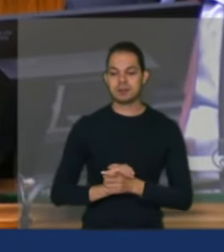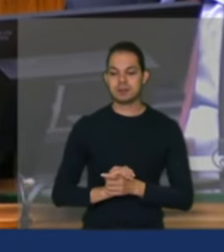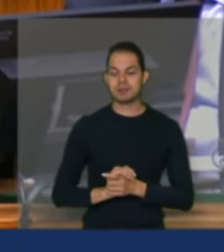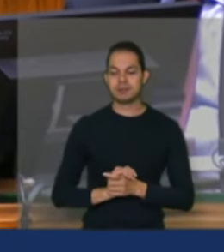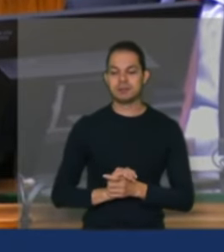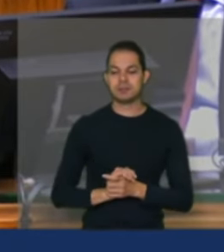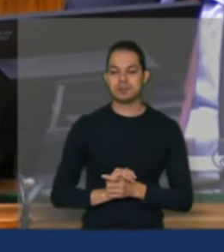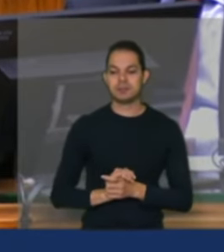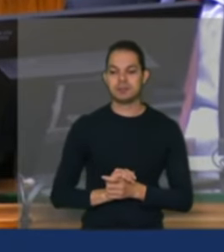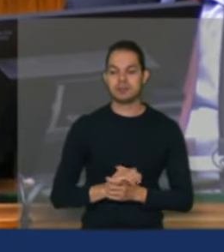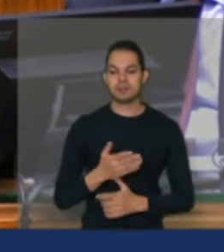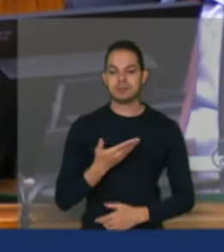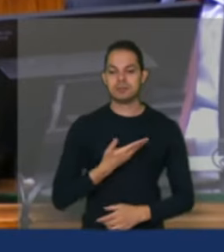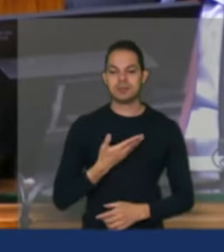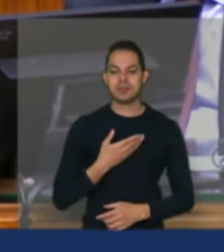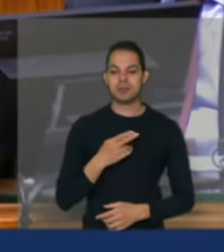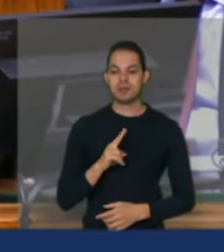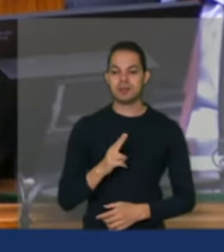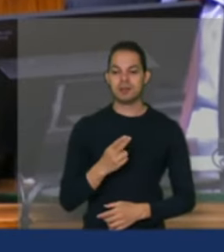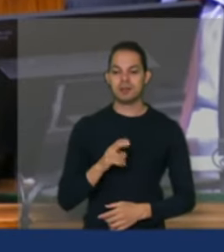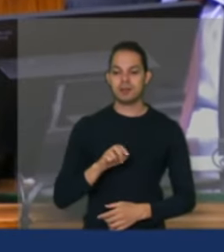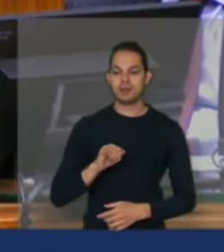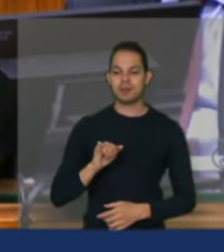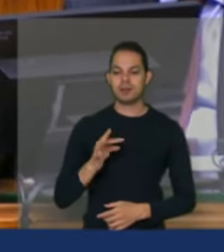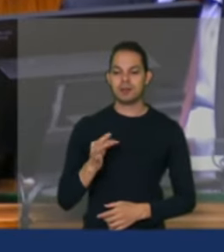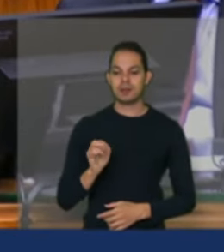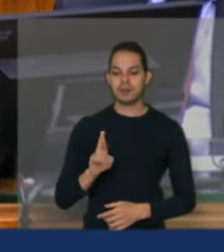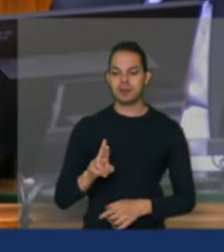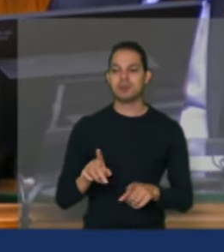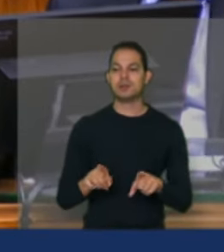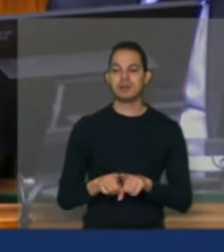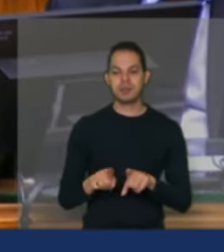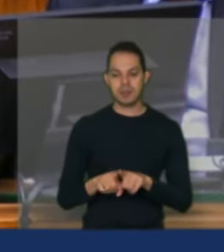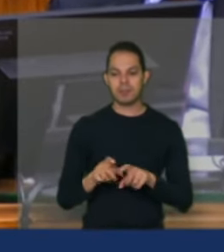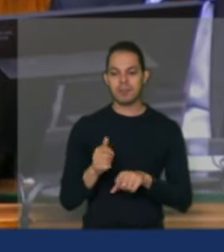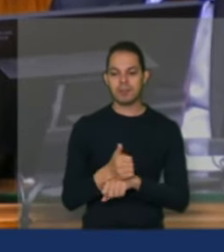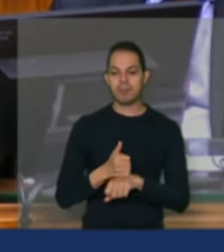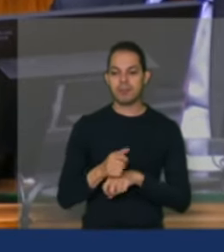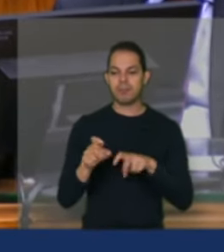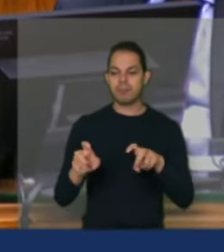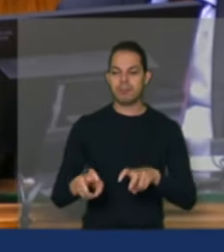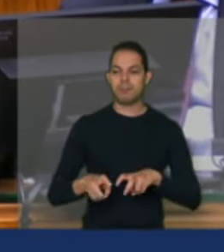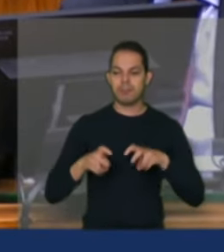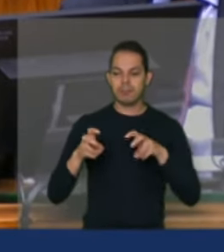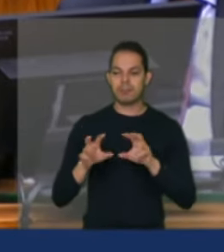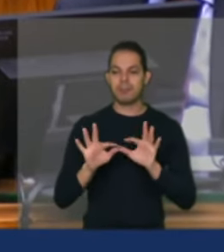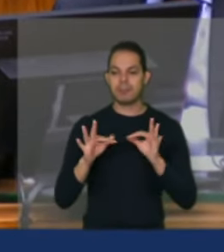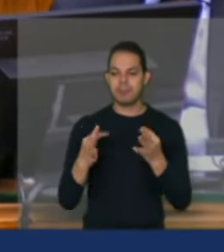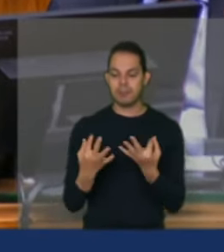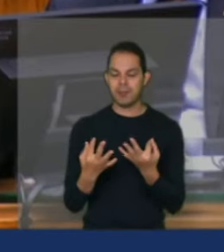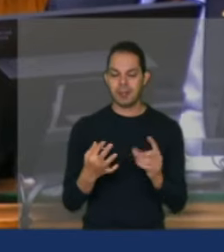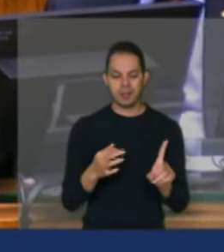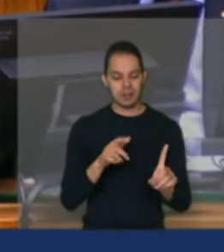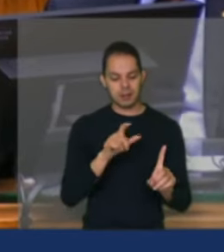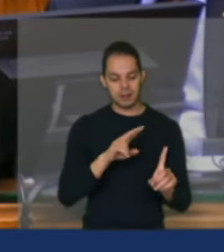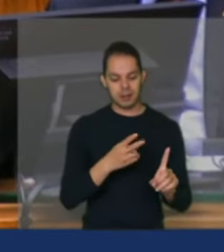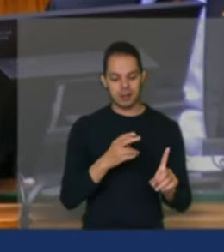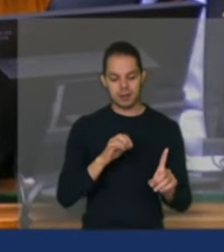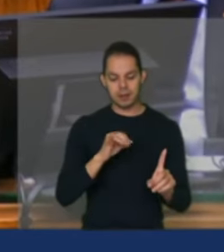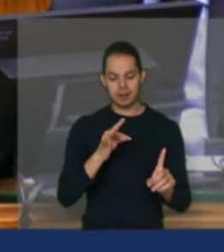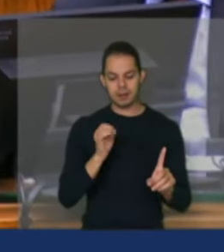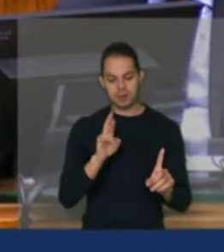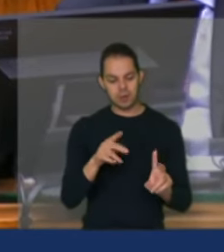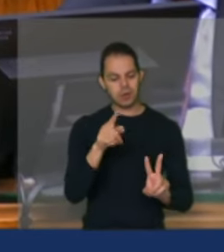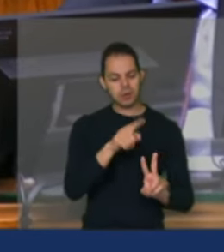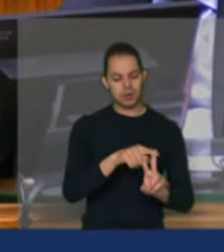companheiro Heitor Chu que também é um agricultor familiar meu caro Heitor Chu Carlos Veras que